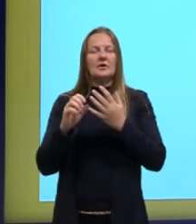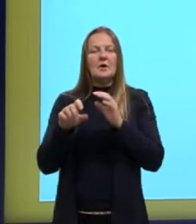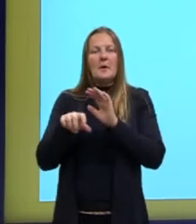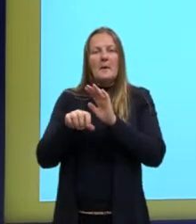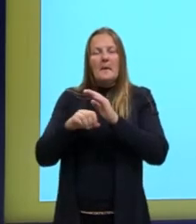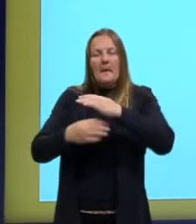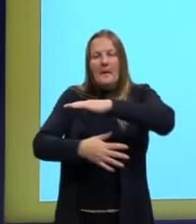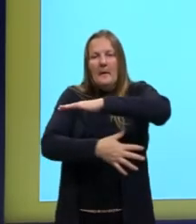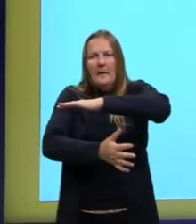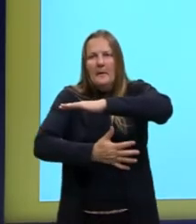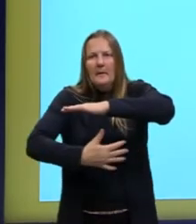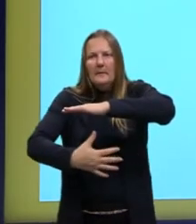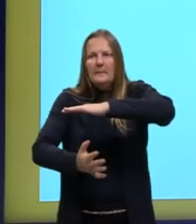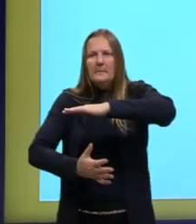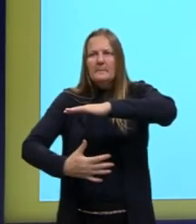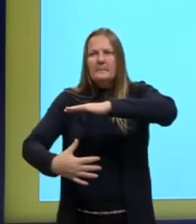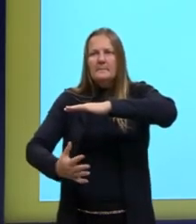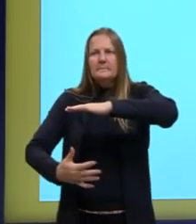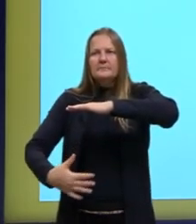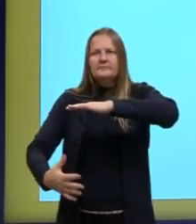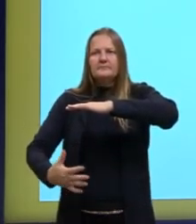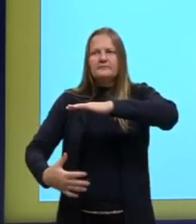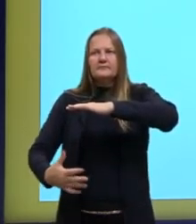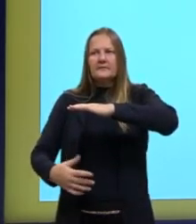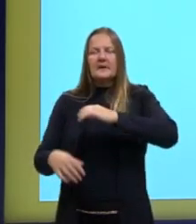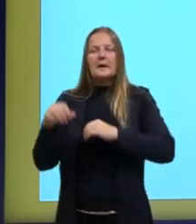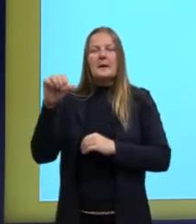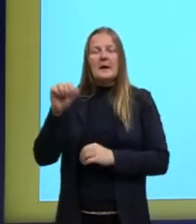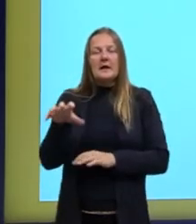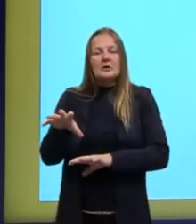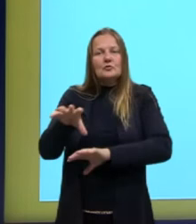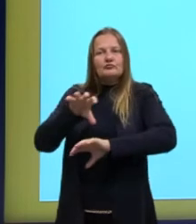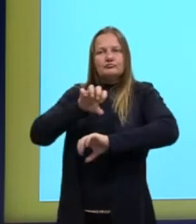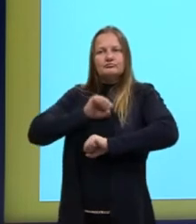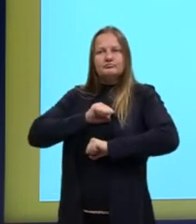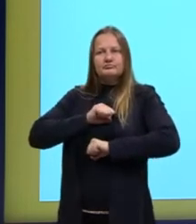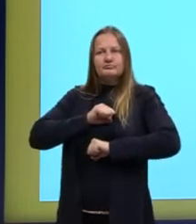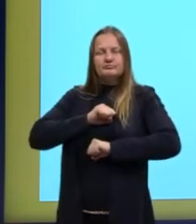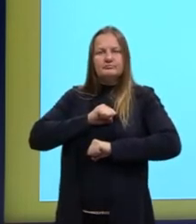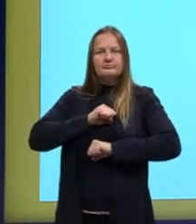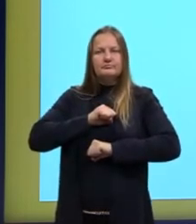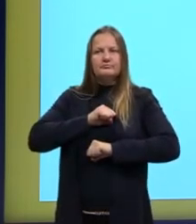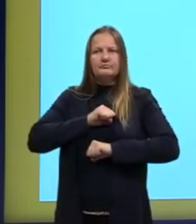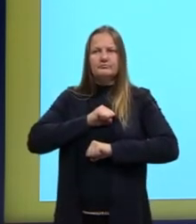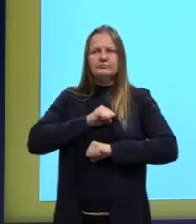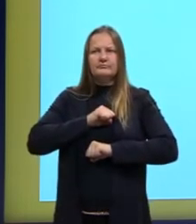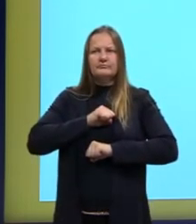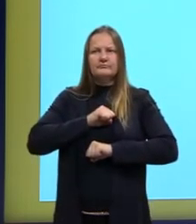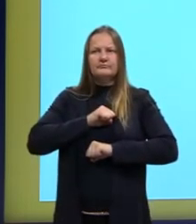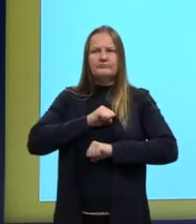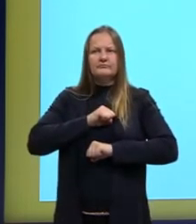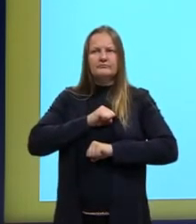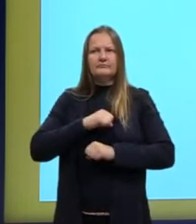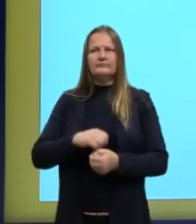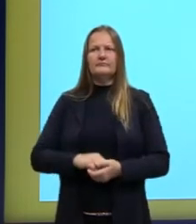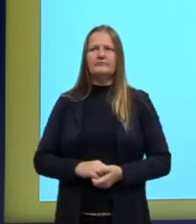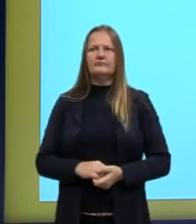esses aqui já têm uma taxa absorvida pelo ser vivo, no caso, o autótrofo.